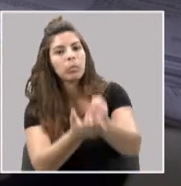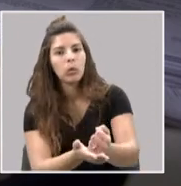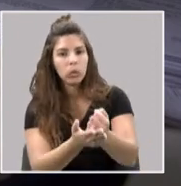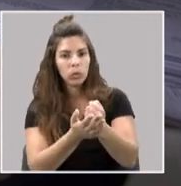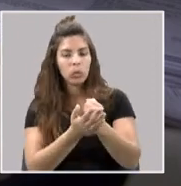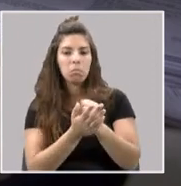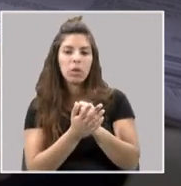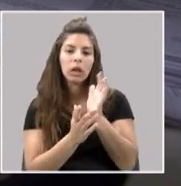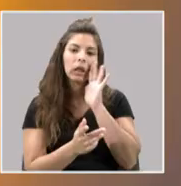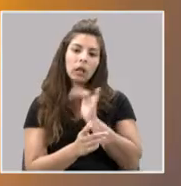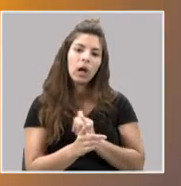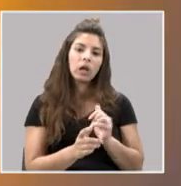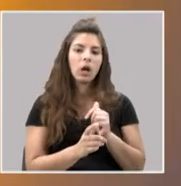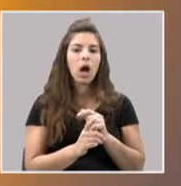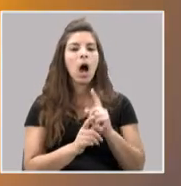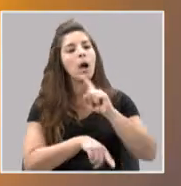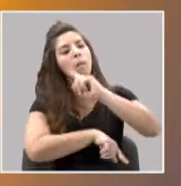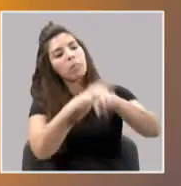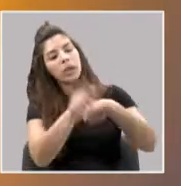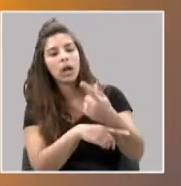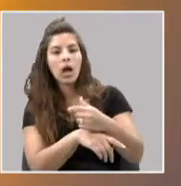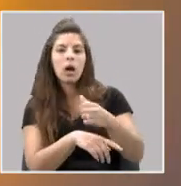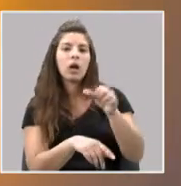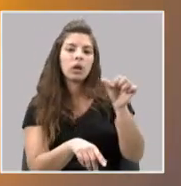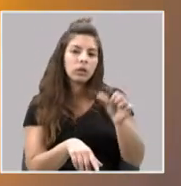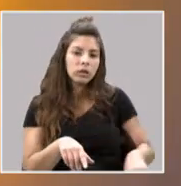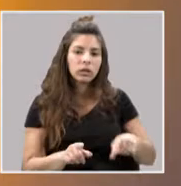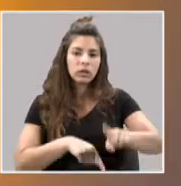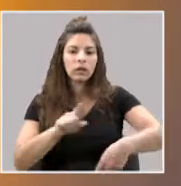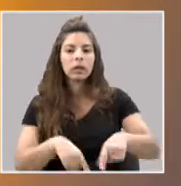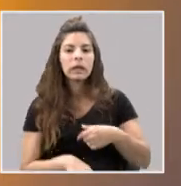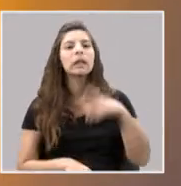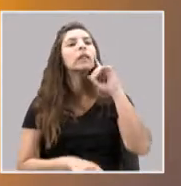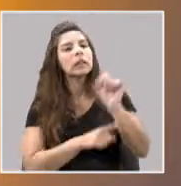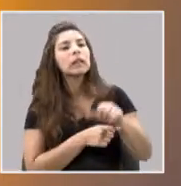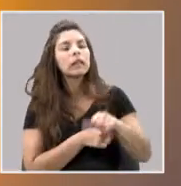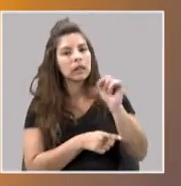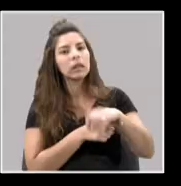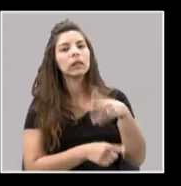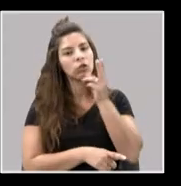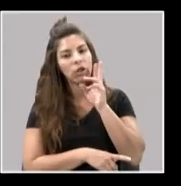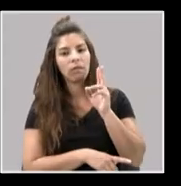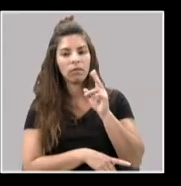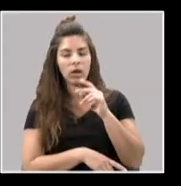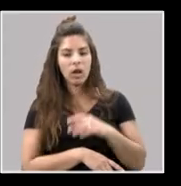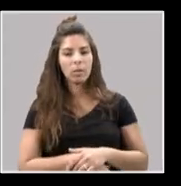se destroem mutuamente. Eles diziam, amanhã vais-te cortar na perna esquerda. E tal, a gente, sim, sim senhor, sim chefe.